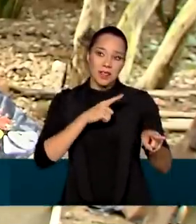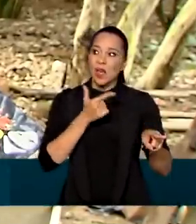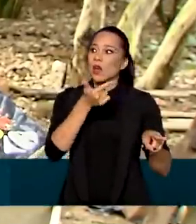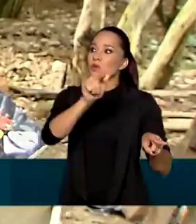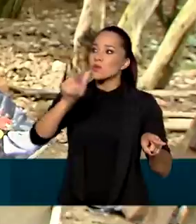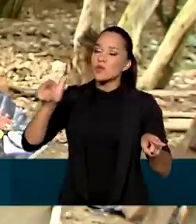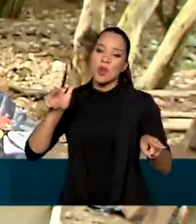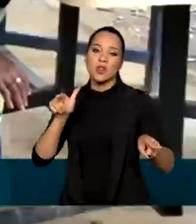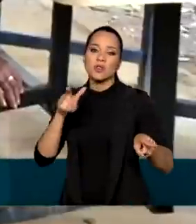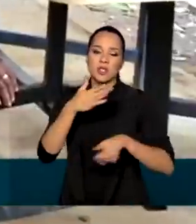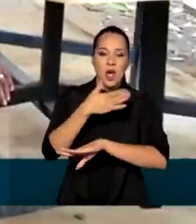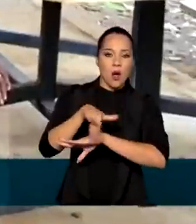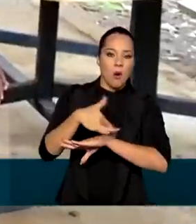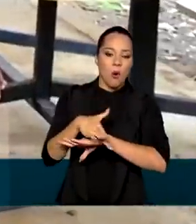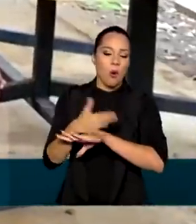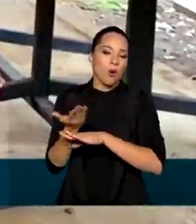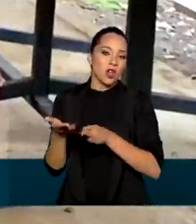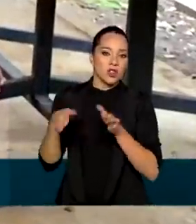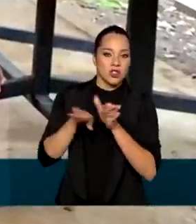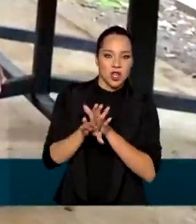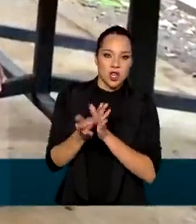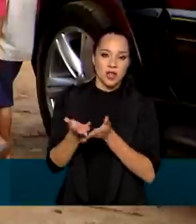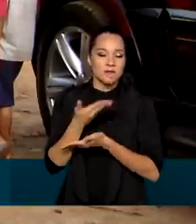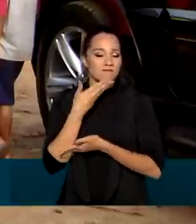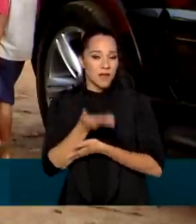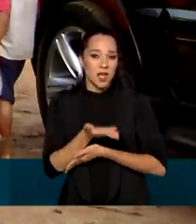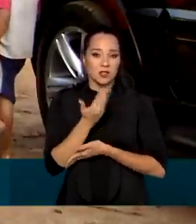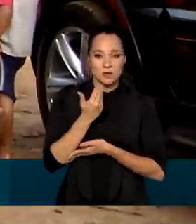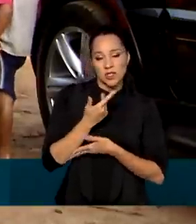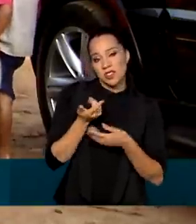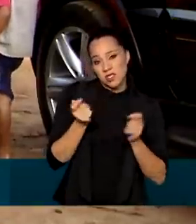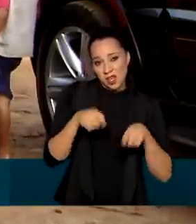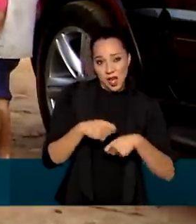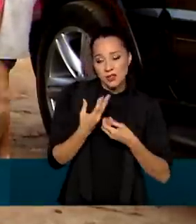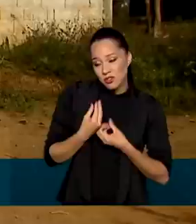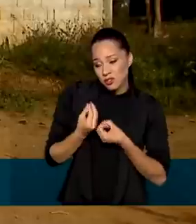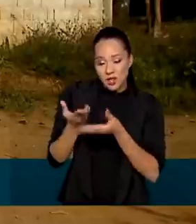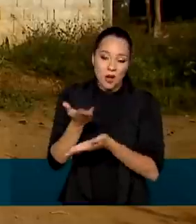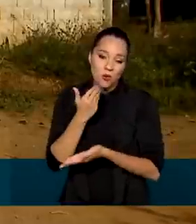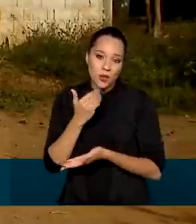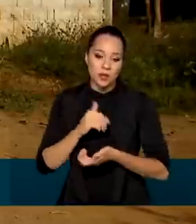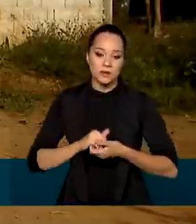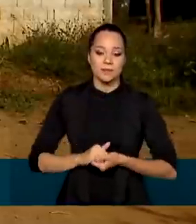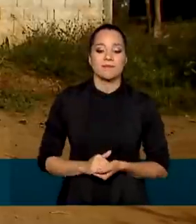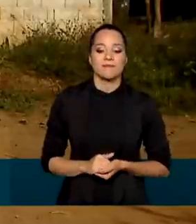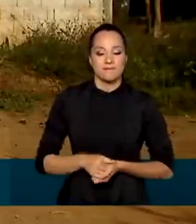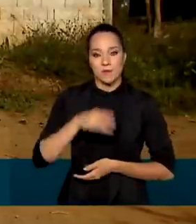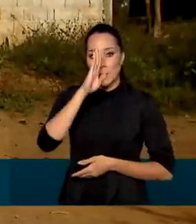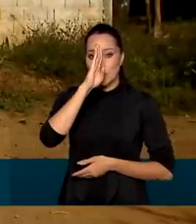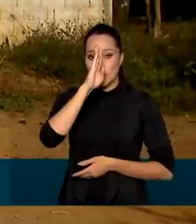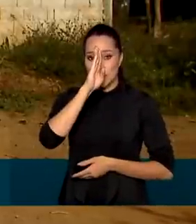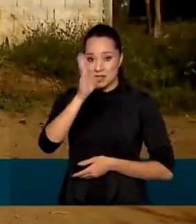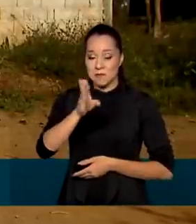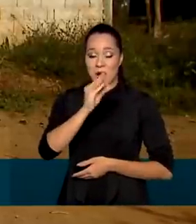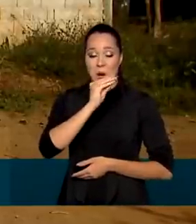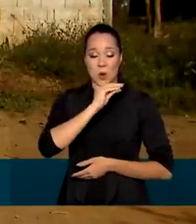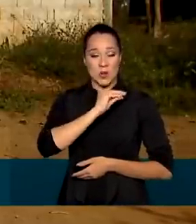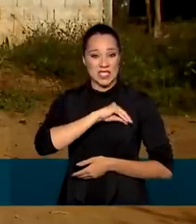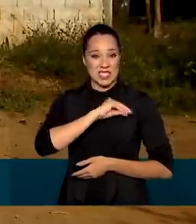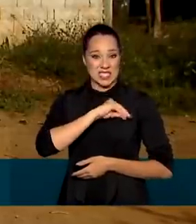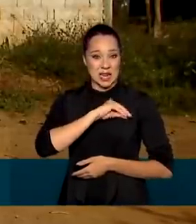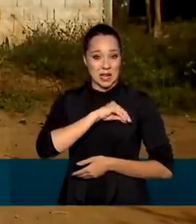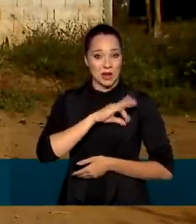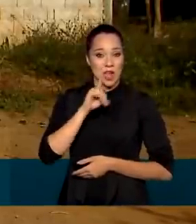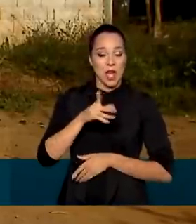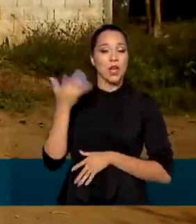fora, assim, que anda na rua, chega aqui, pede para a gente poder arrumar, a gente vai arrumando. A principal fonte de renda nas aldeias